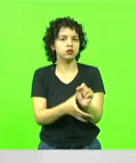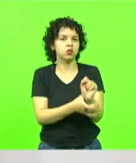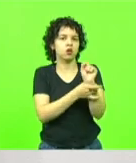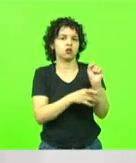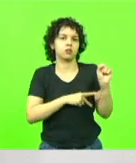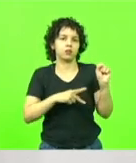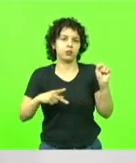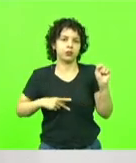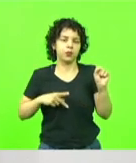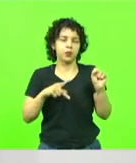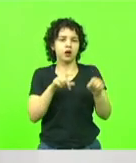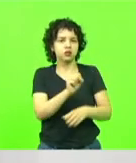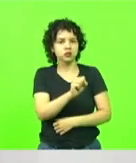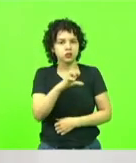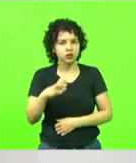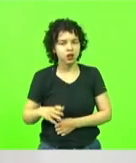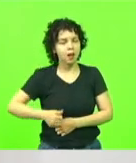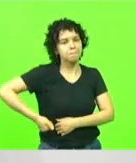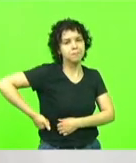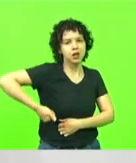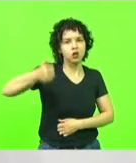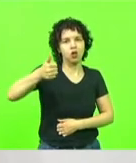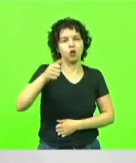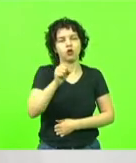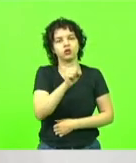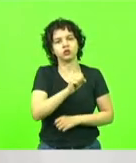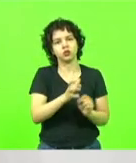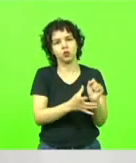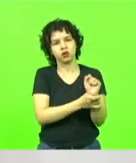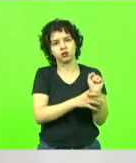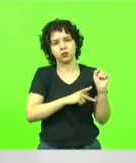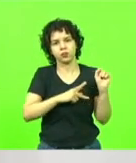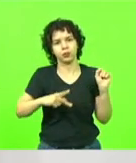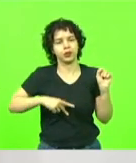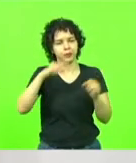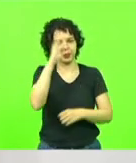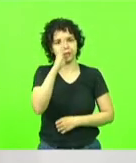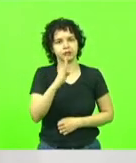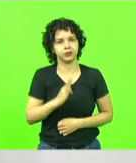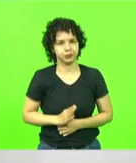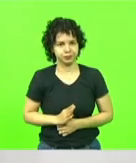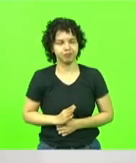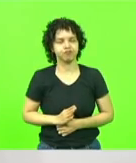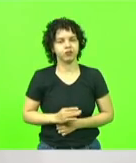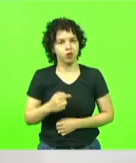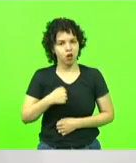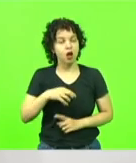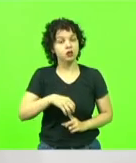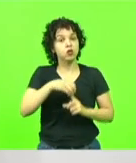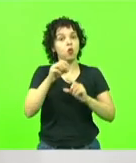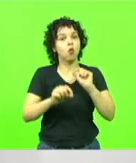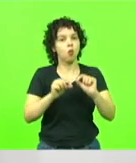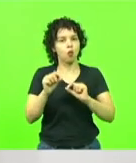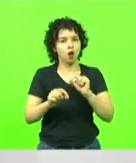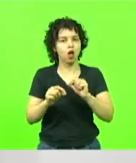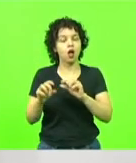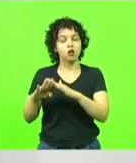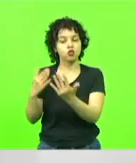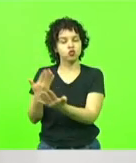seja considerada a melhor segurança pública do Brasil. Eu quero destacar aqui que, na academia, três